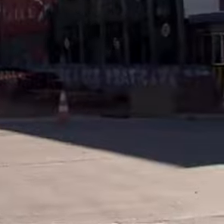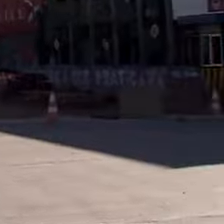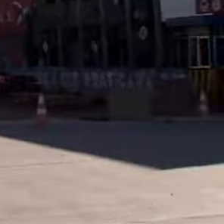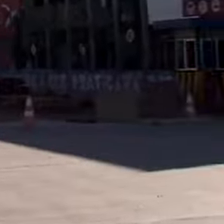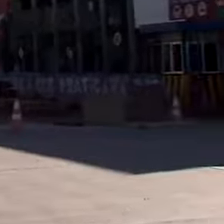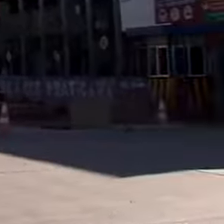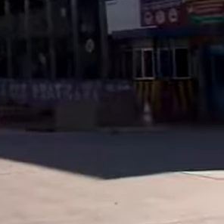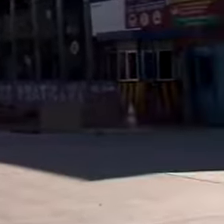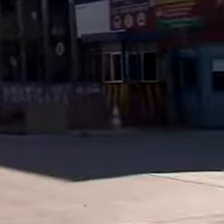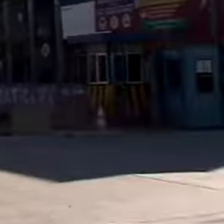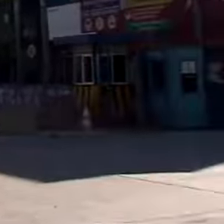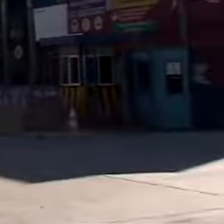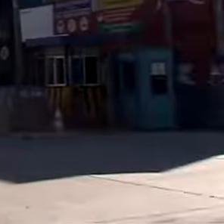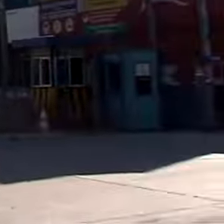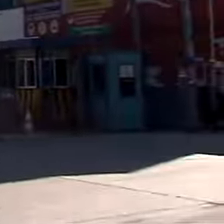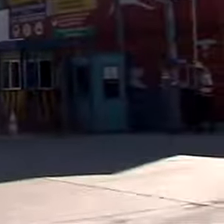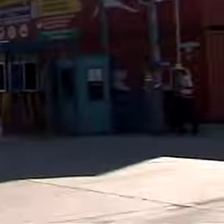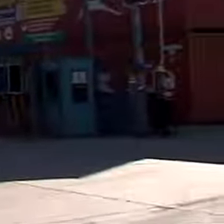tchau!